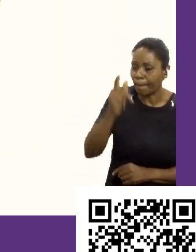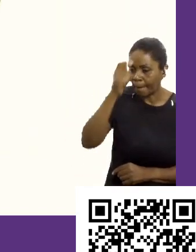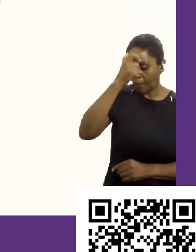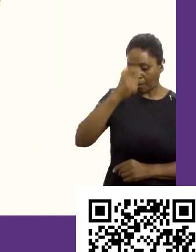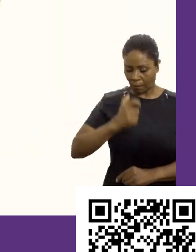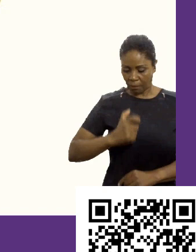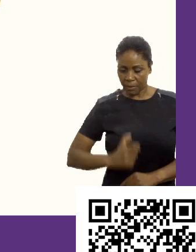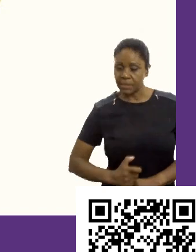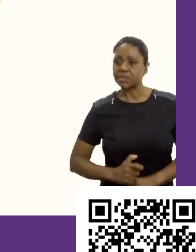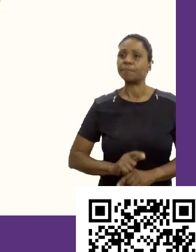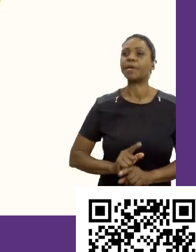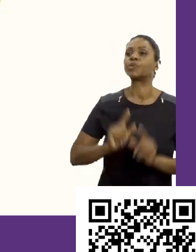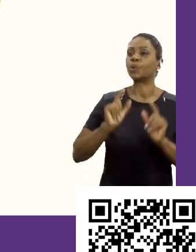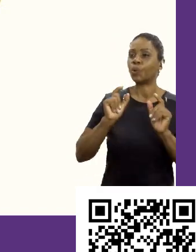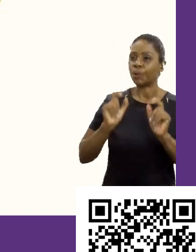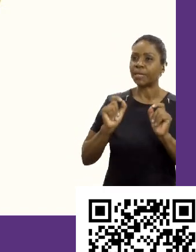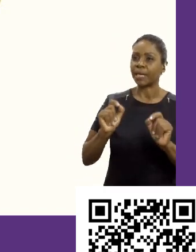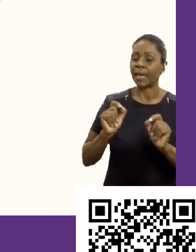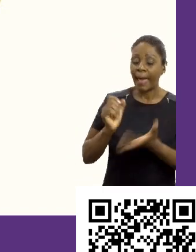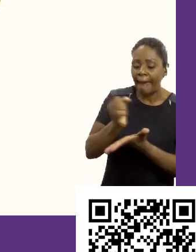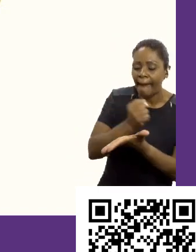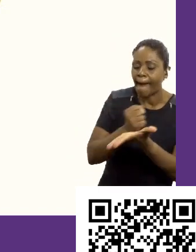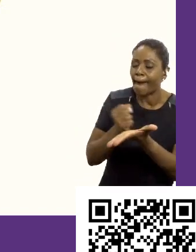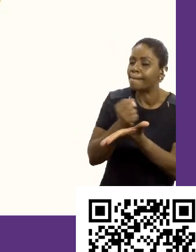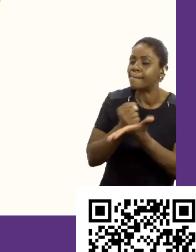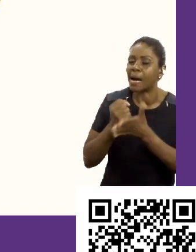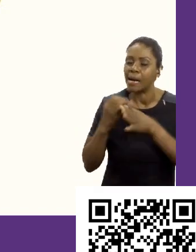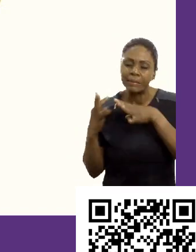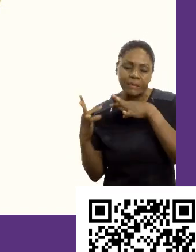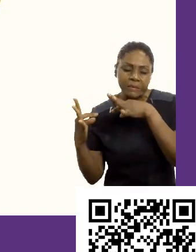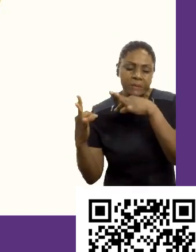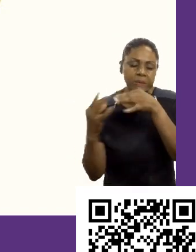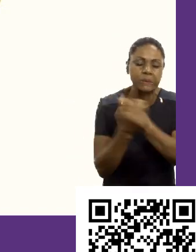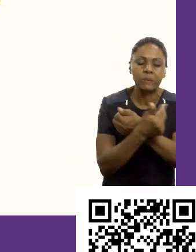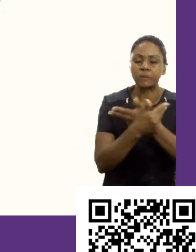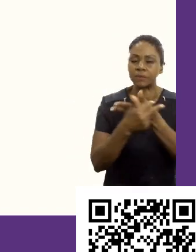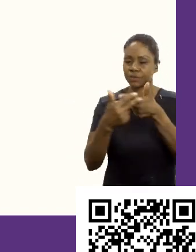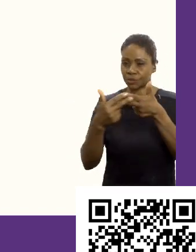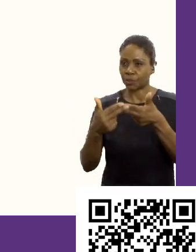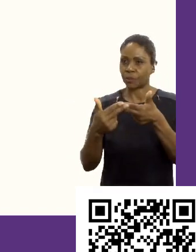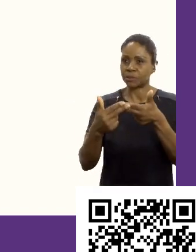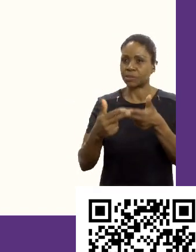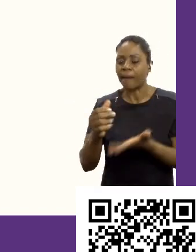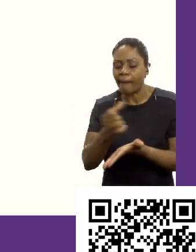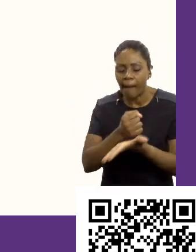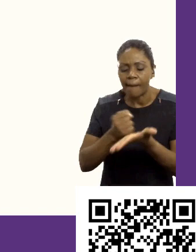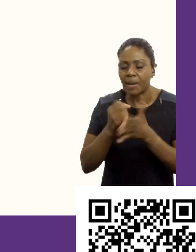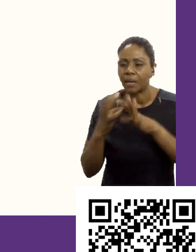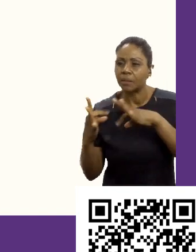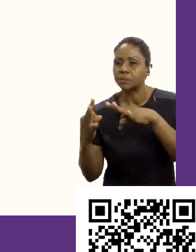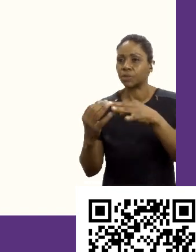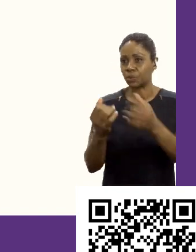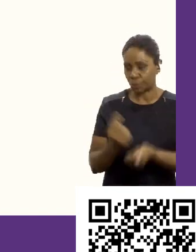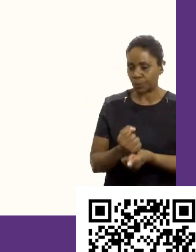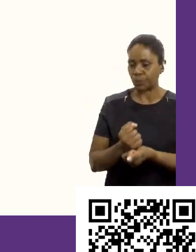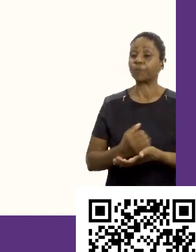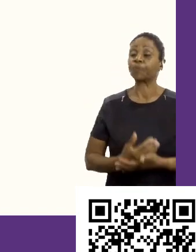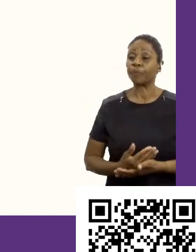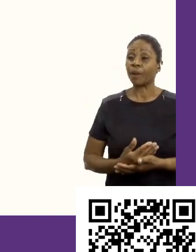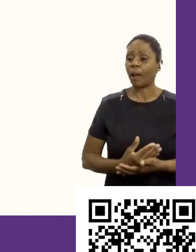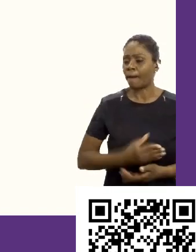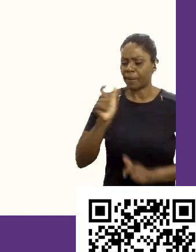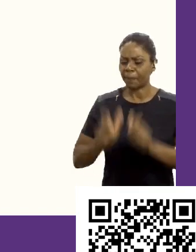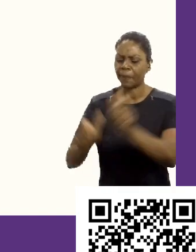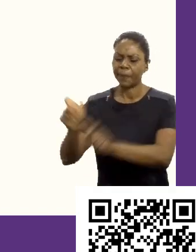Autoconhecimento. Isso aqui é a base de todas as coisas. Isso aqui é a base de tudo. Muita